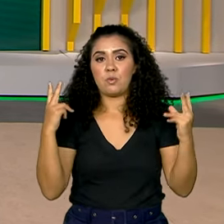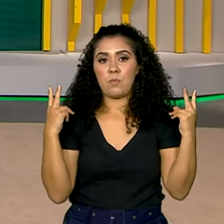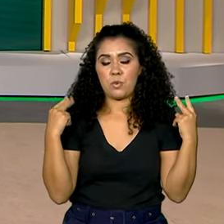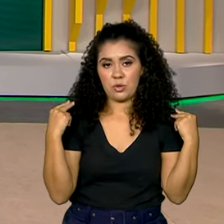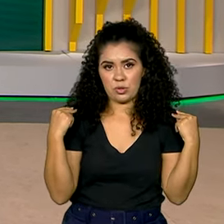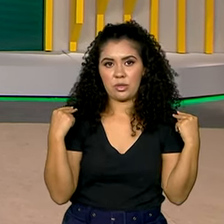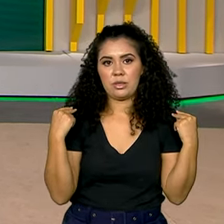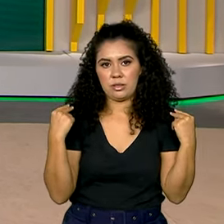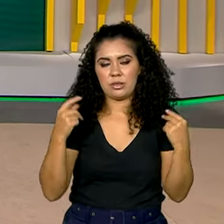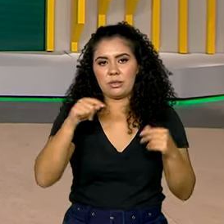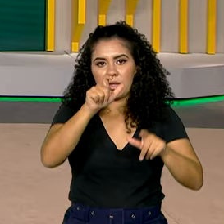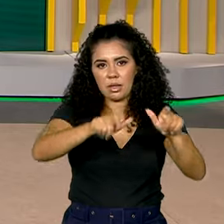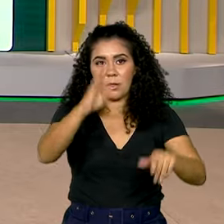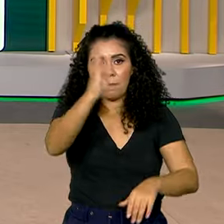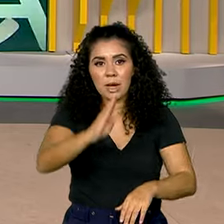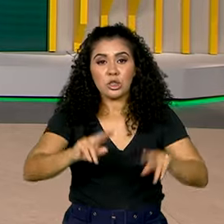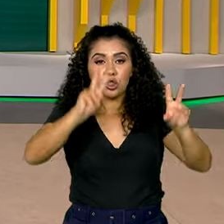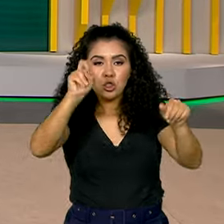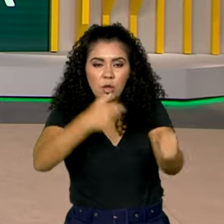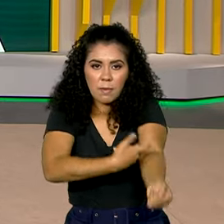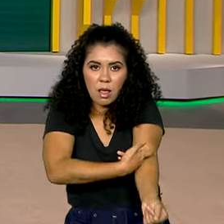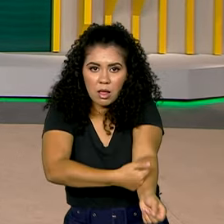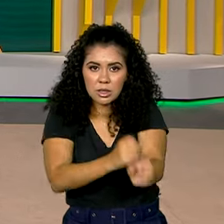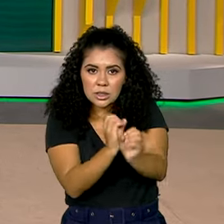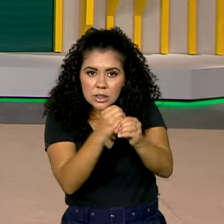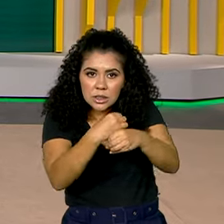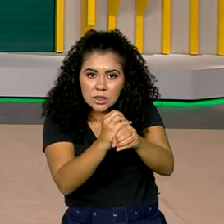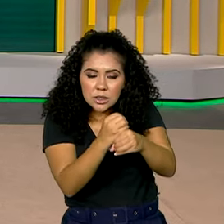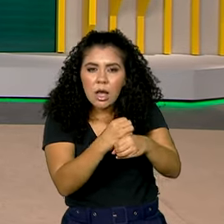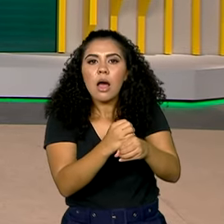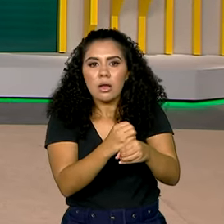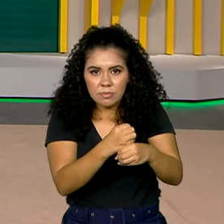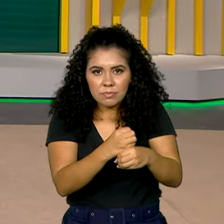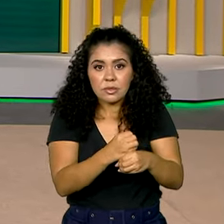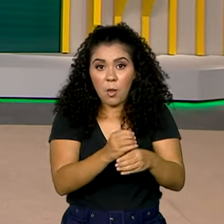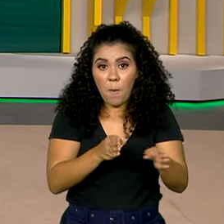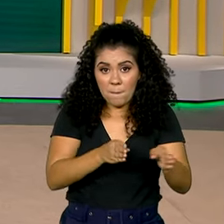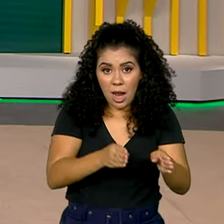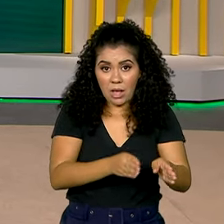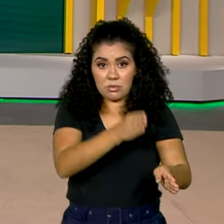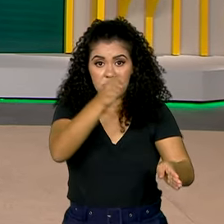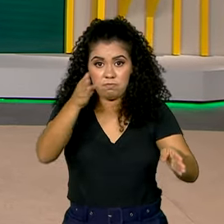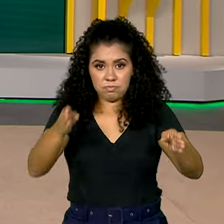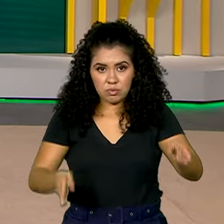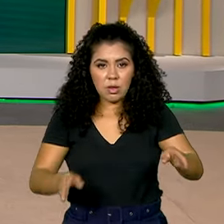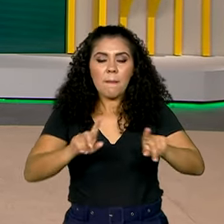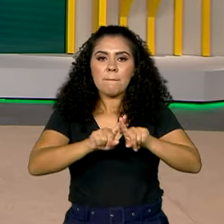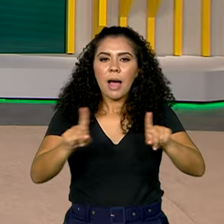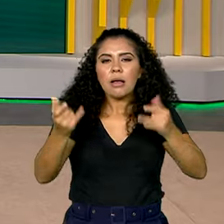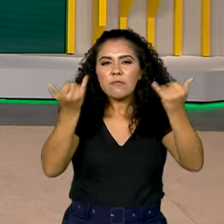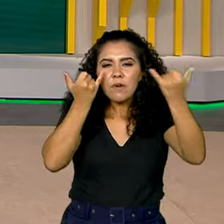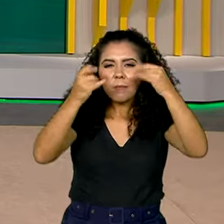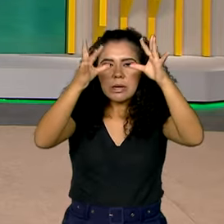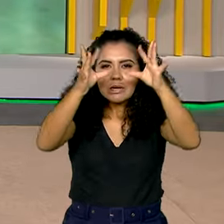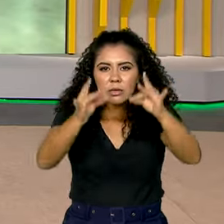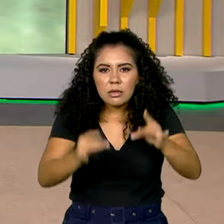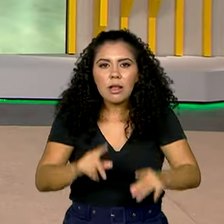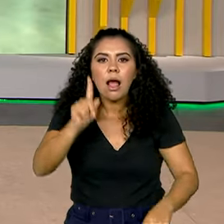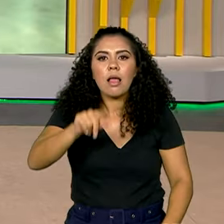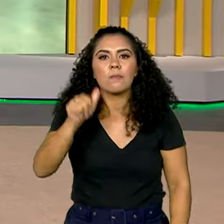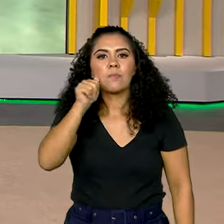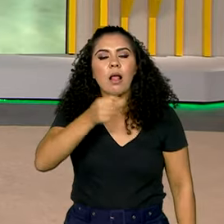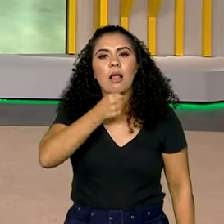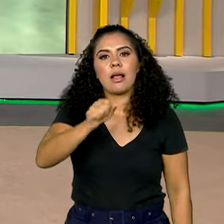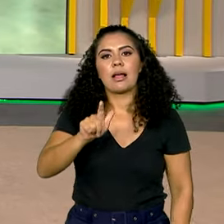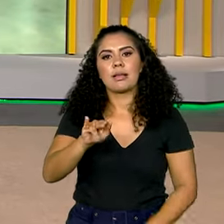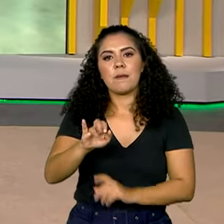toxicológico. Os prazos anteriormente definidos foram alongados, mas quem tem as informações sobre as mudanças é a repórter